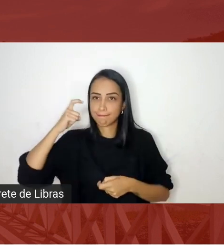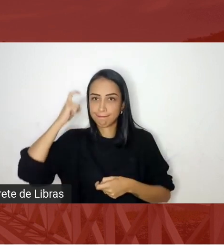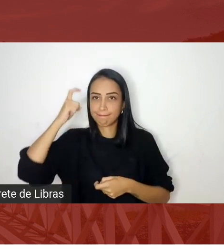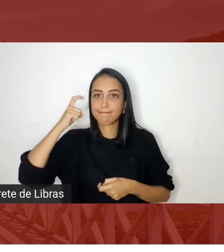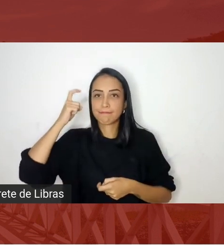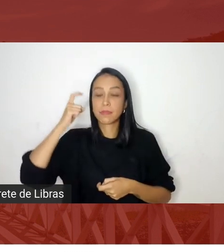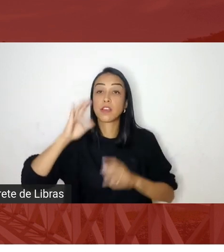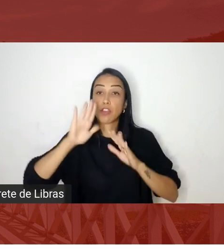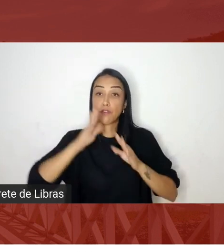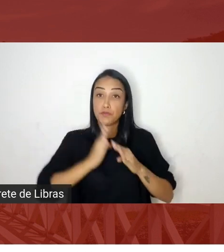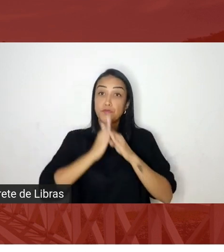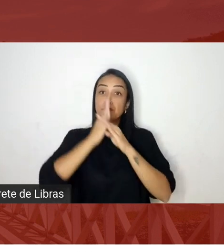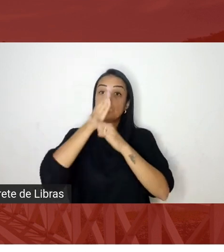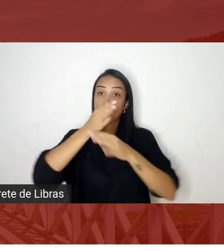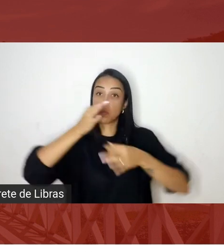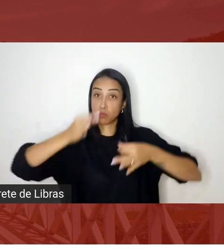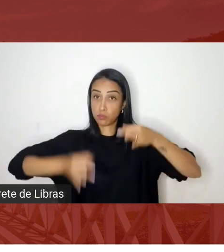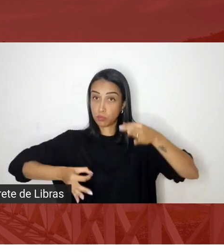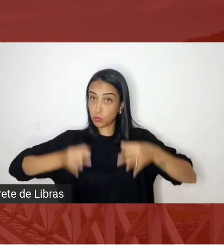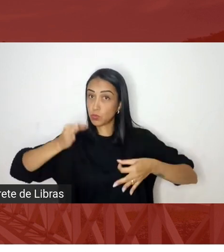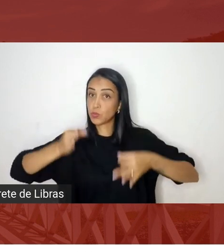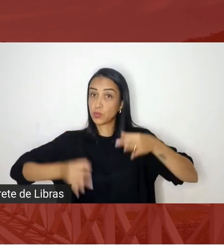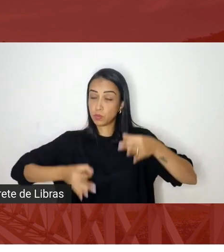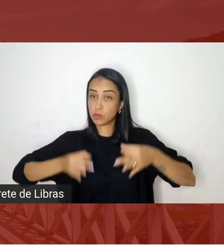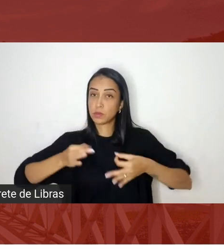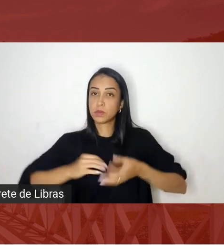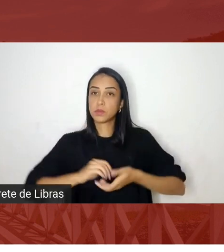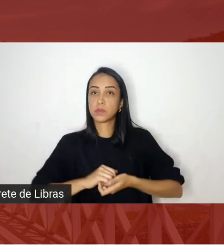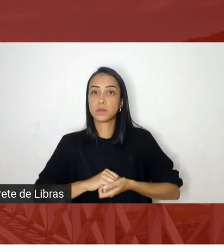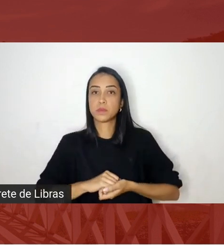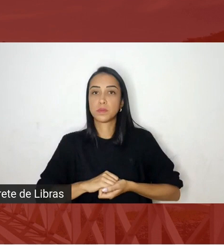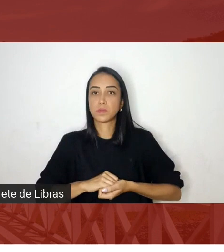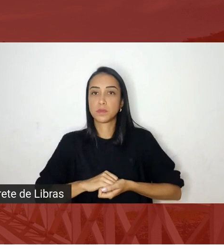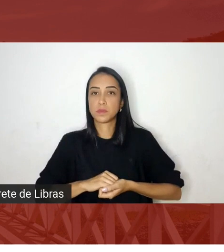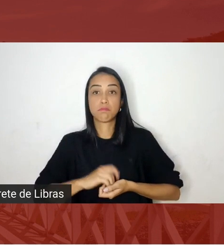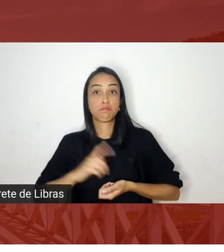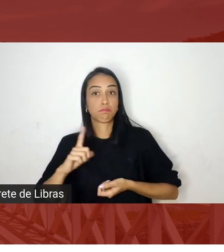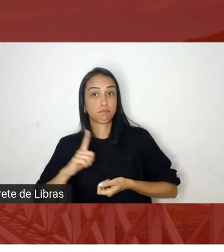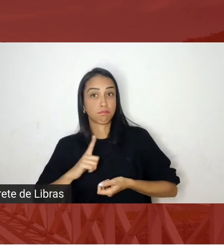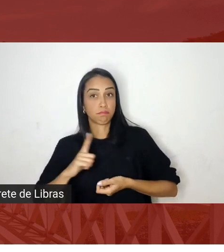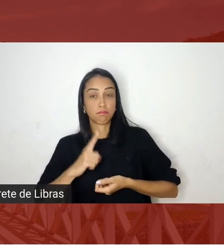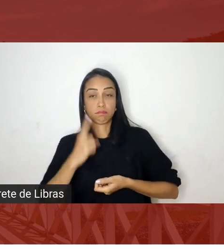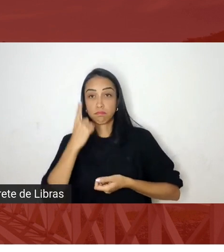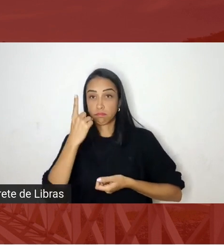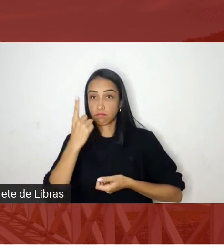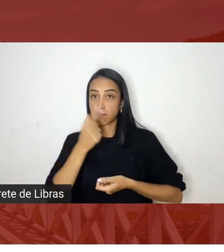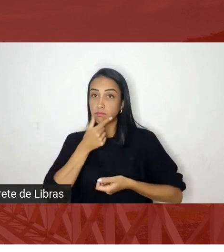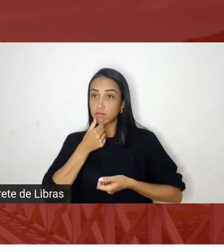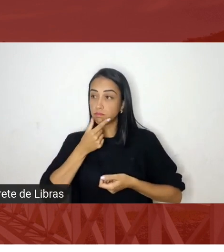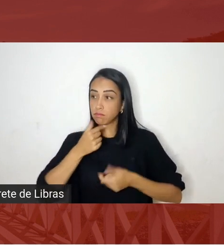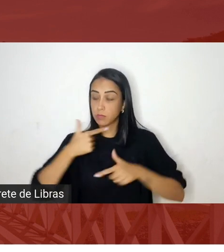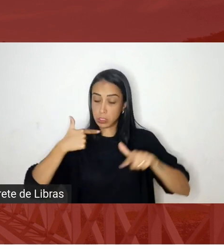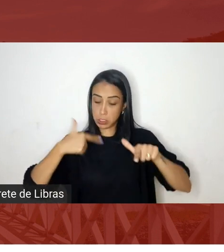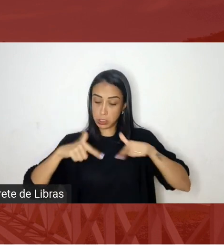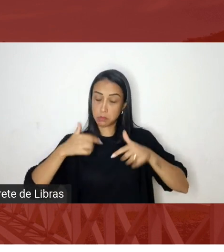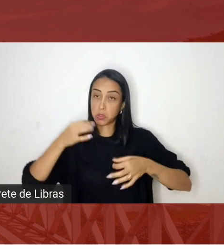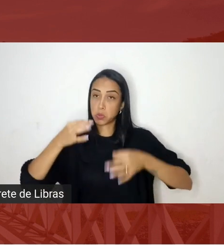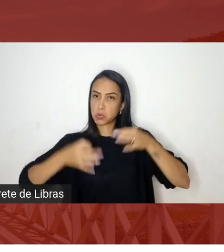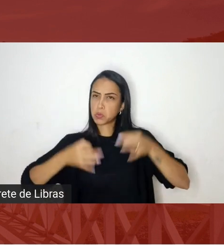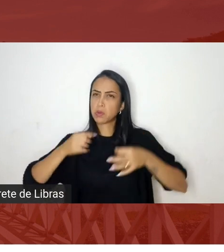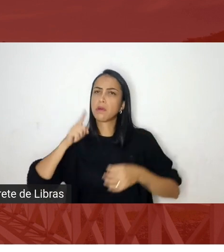julgamento teve um um jurista brasileiro que tentou de certa